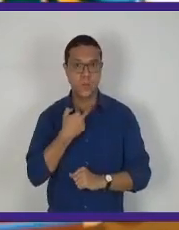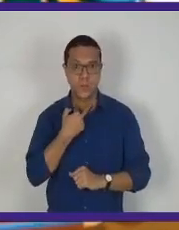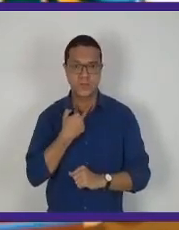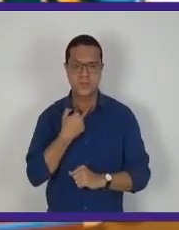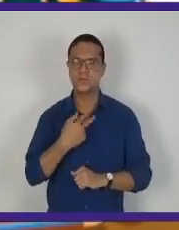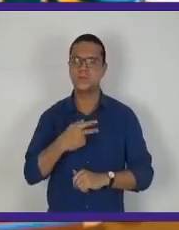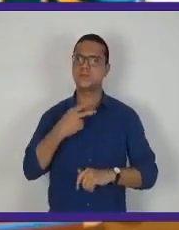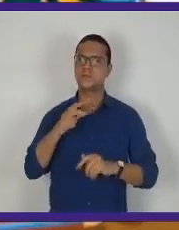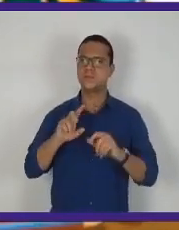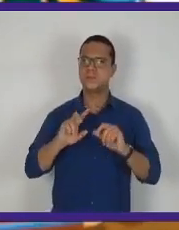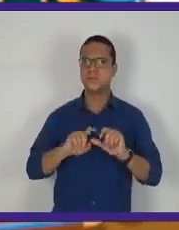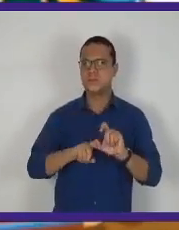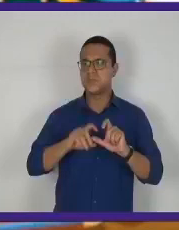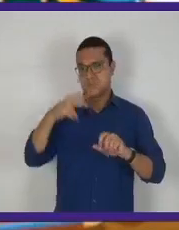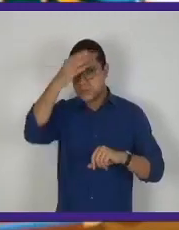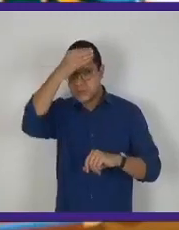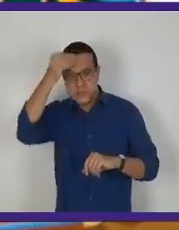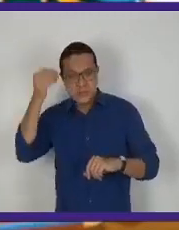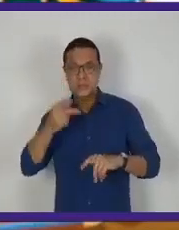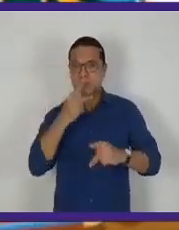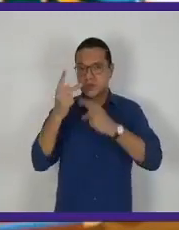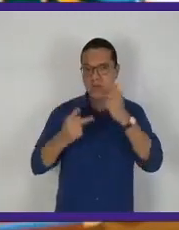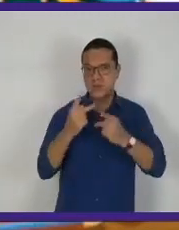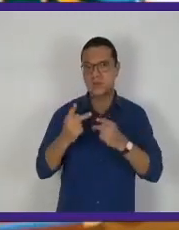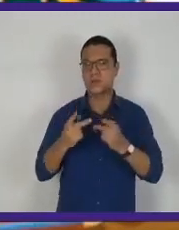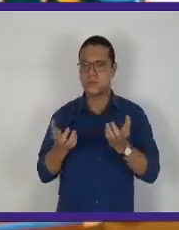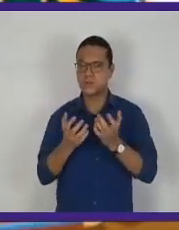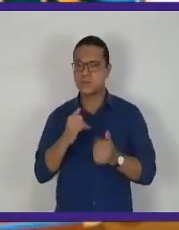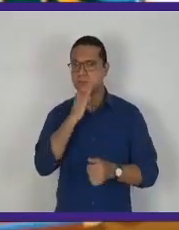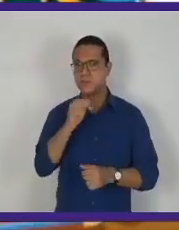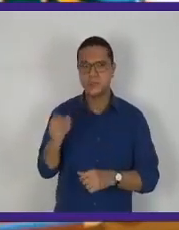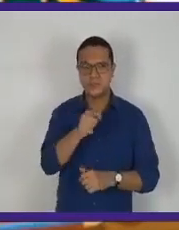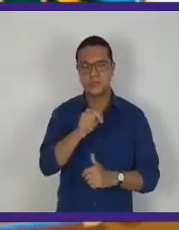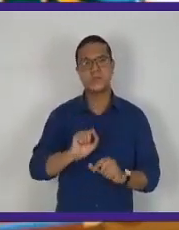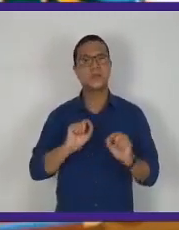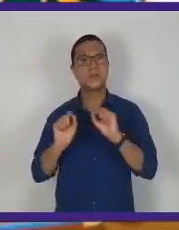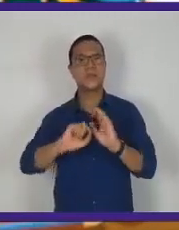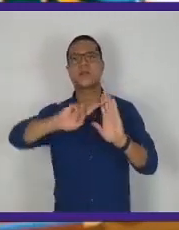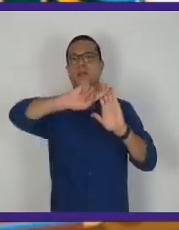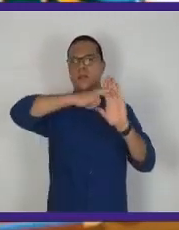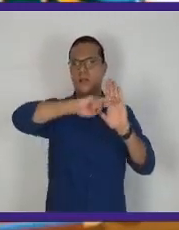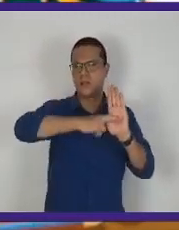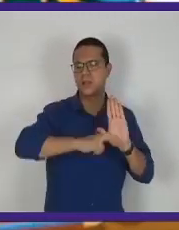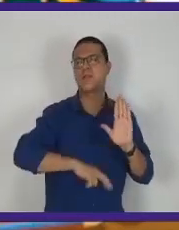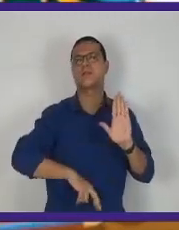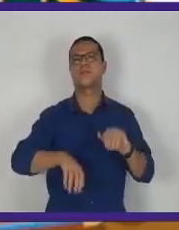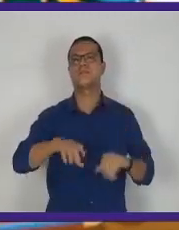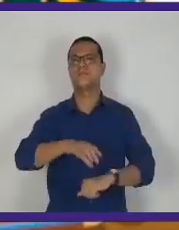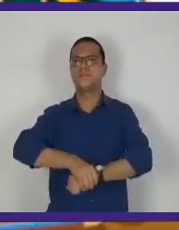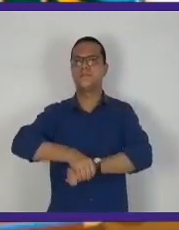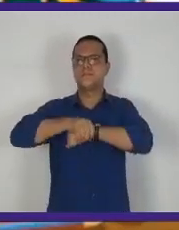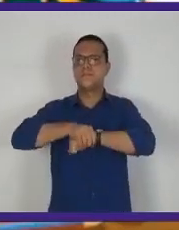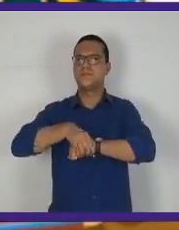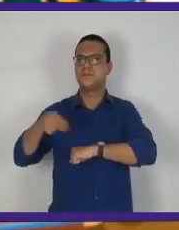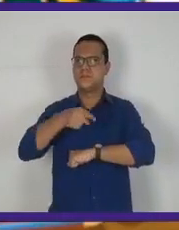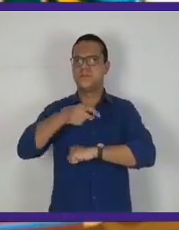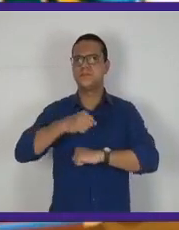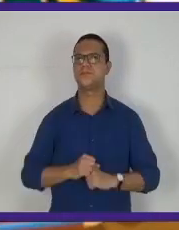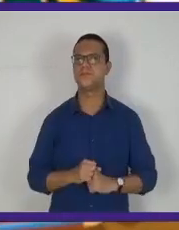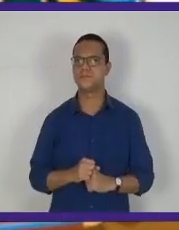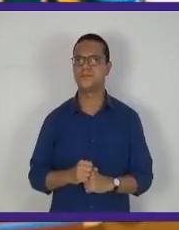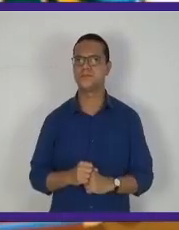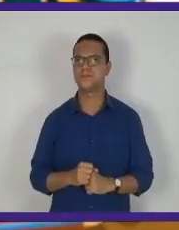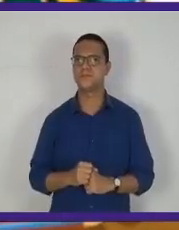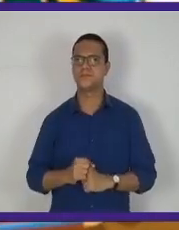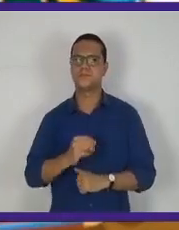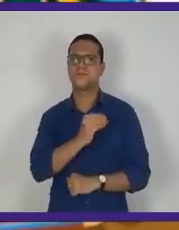E não podendo deixar de falar, eu quero dizer a vocês que os protocolos de segurança estão